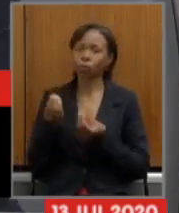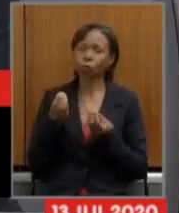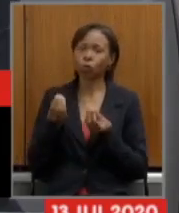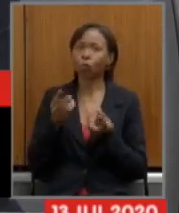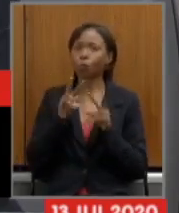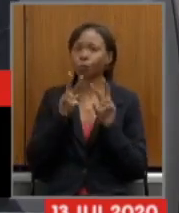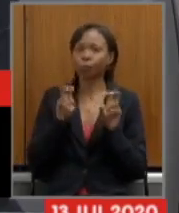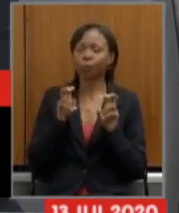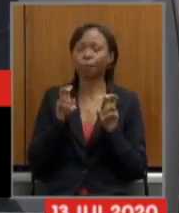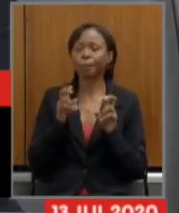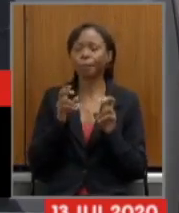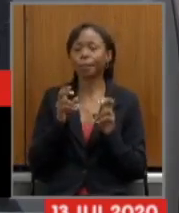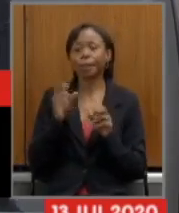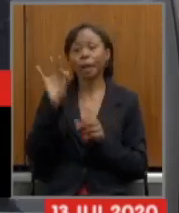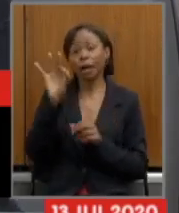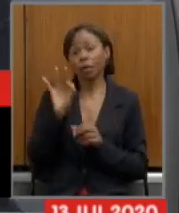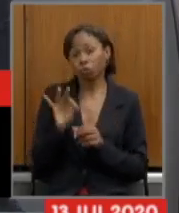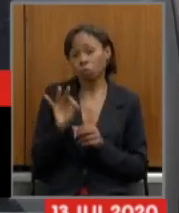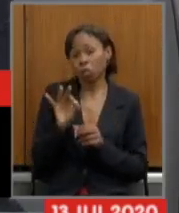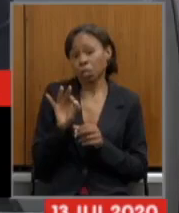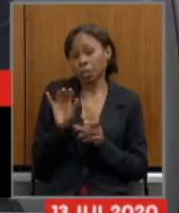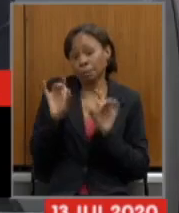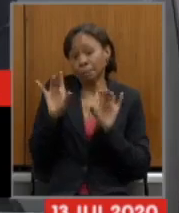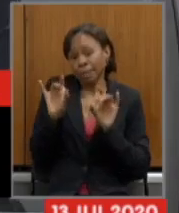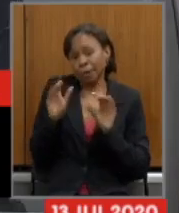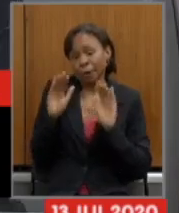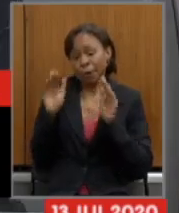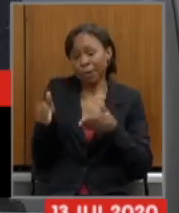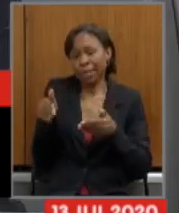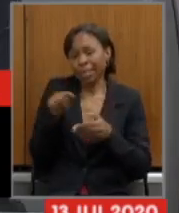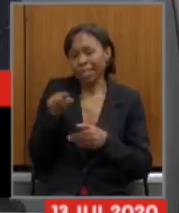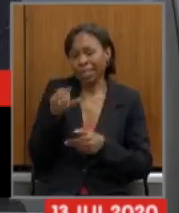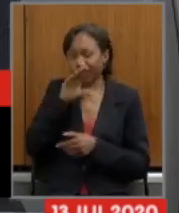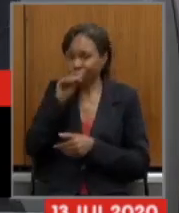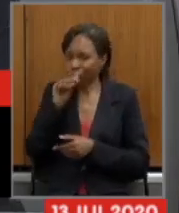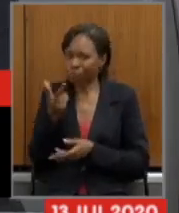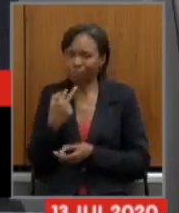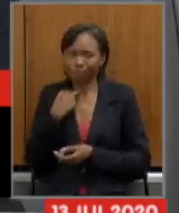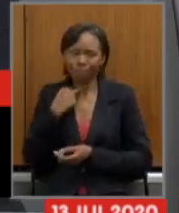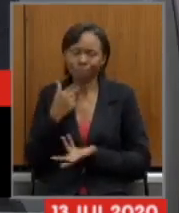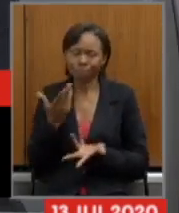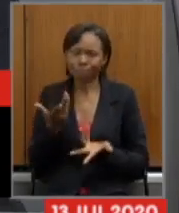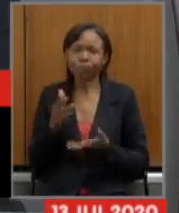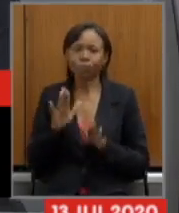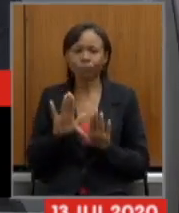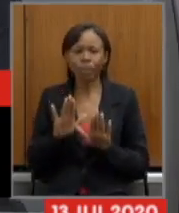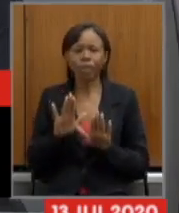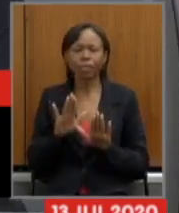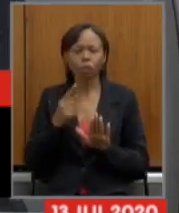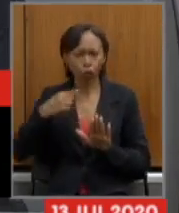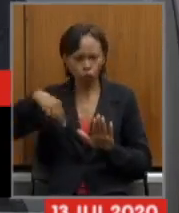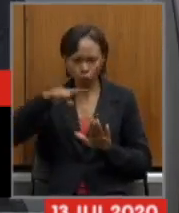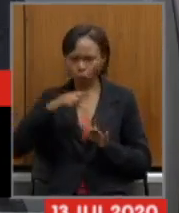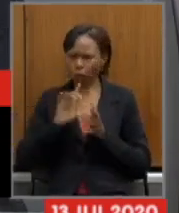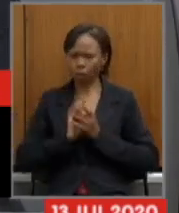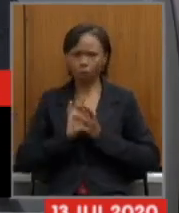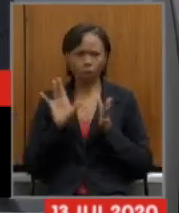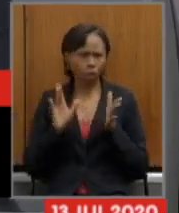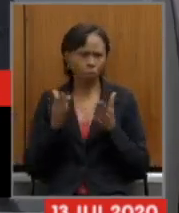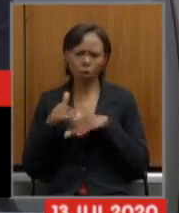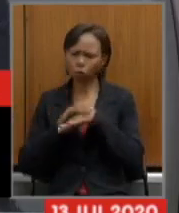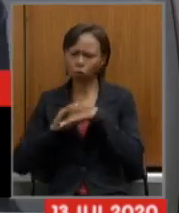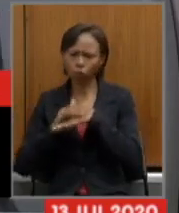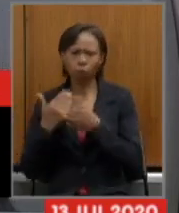especiais para estes servidores de todo modo deputado delegado ele grilo nós estamos aqui à disposição para